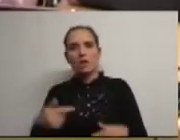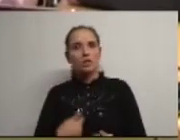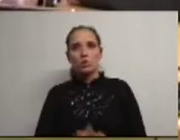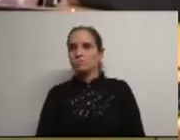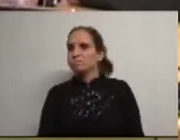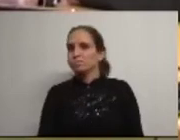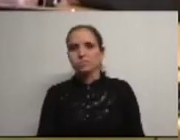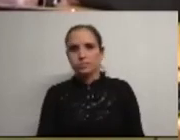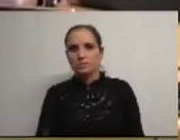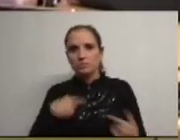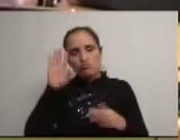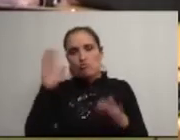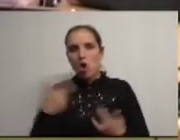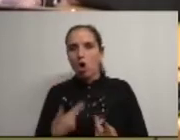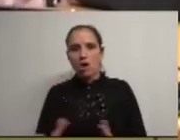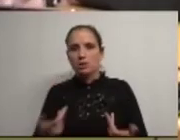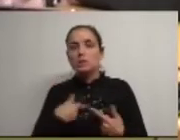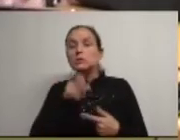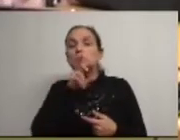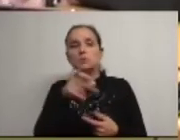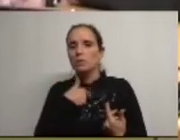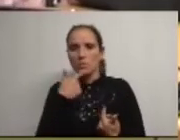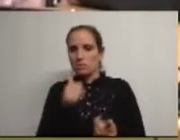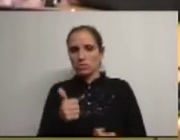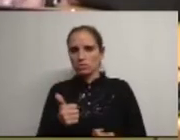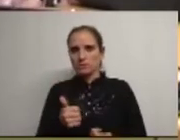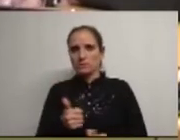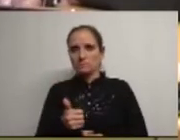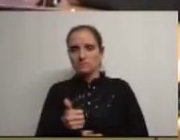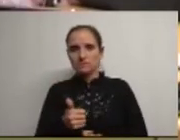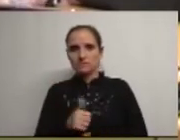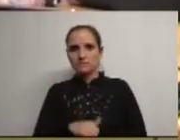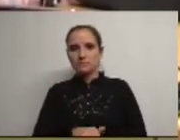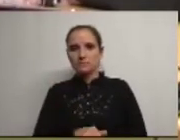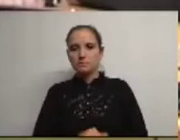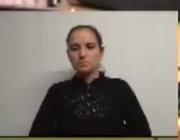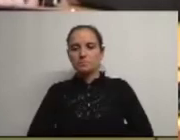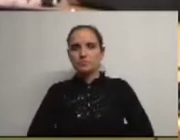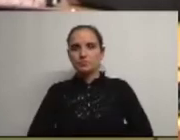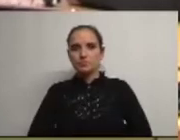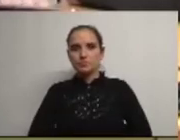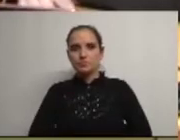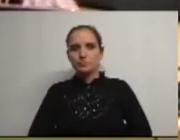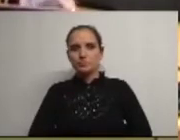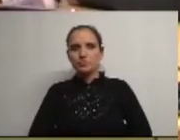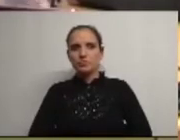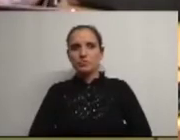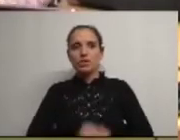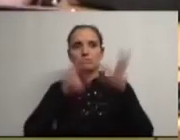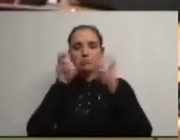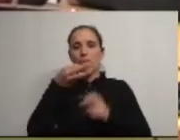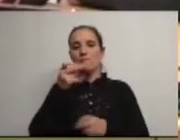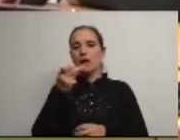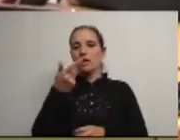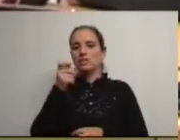consigo saber por isso não vos posso dizer não posso elucidar sobre isto sobre a pateira